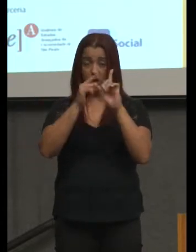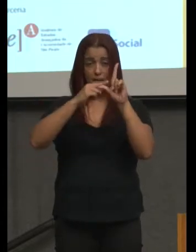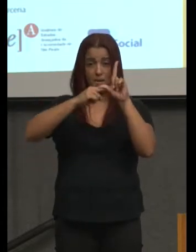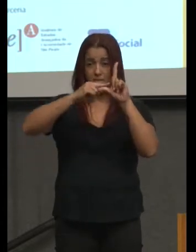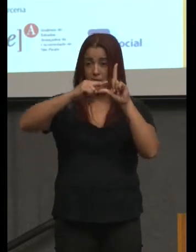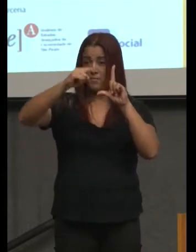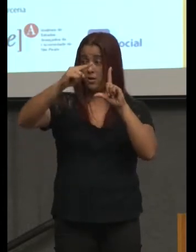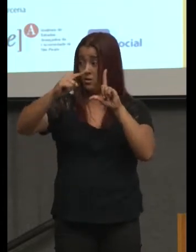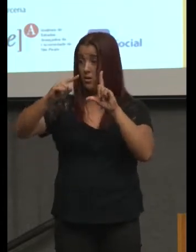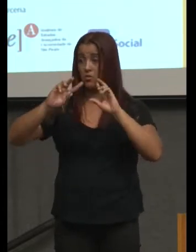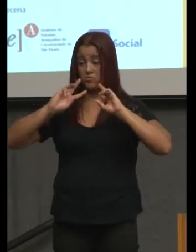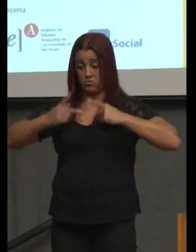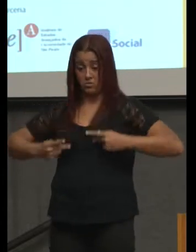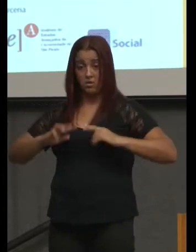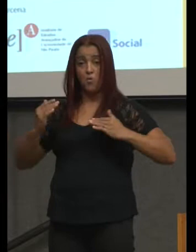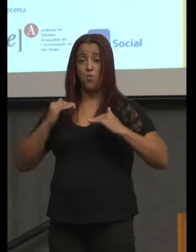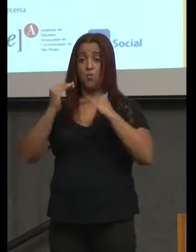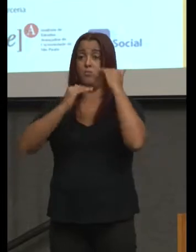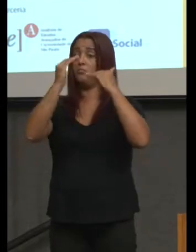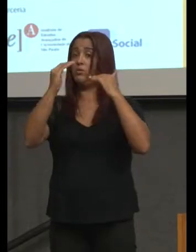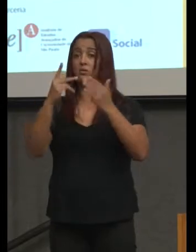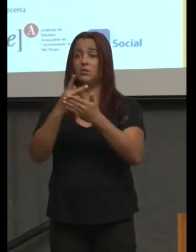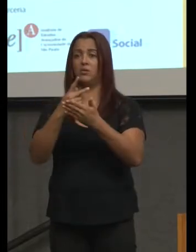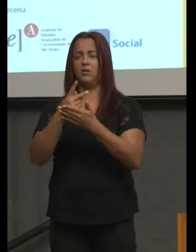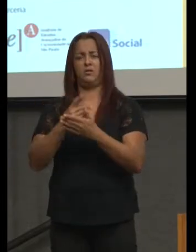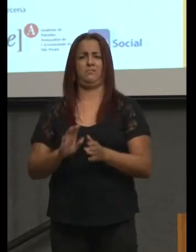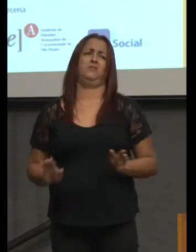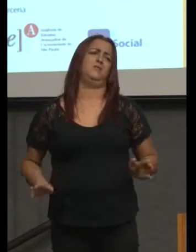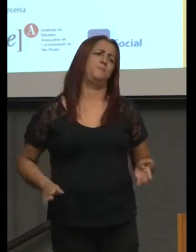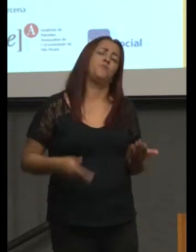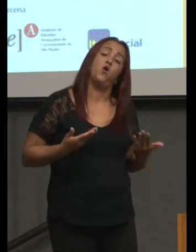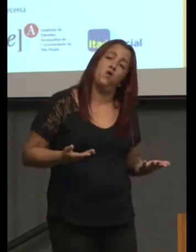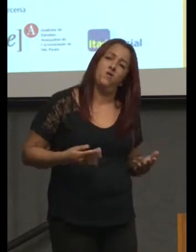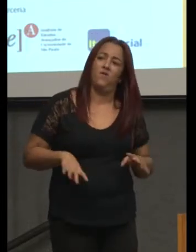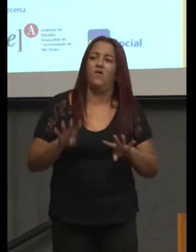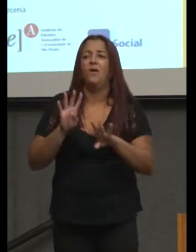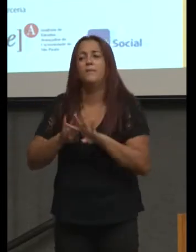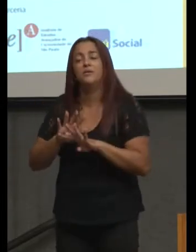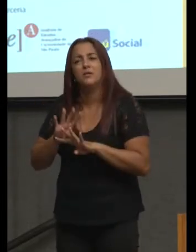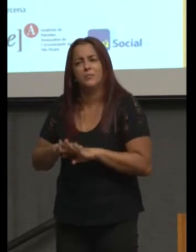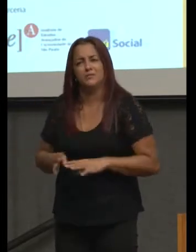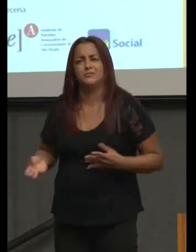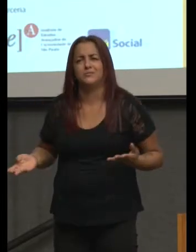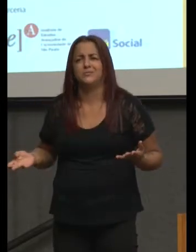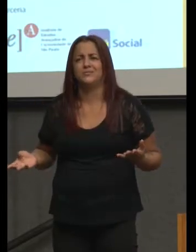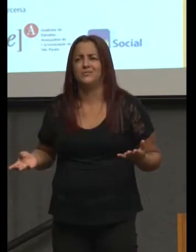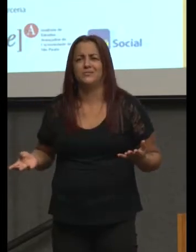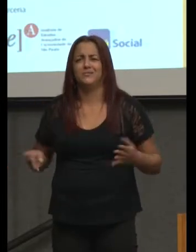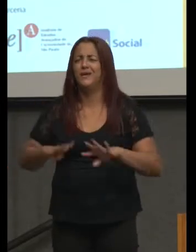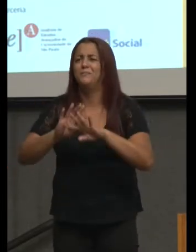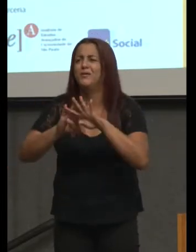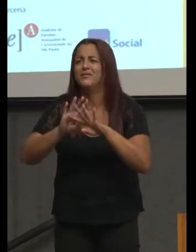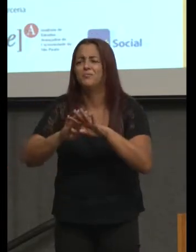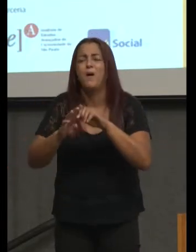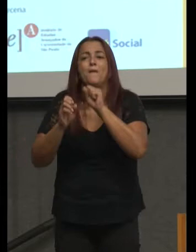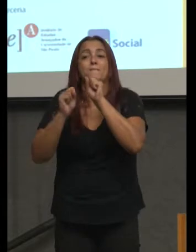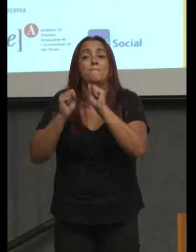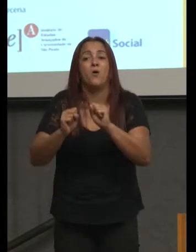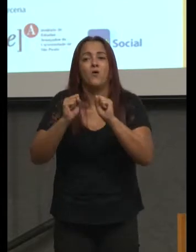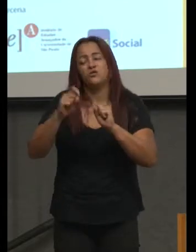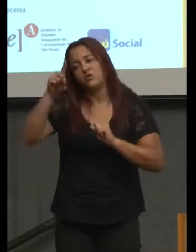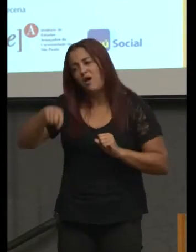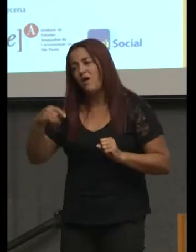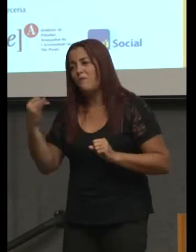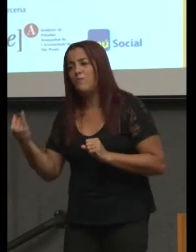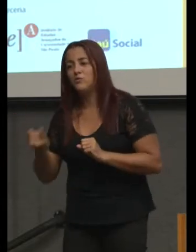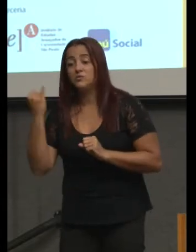média geométrica. Ora, matemática, matemática pode ser um importante